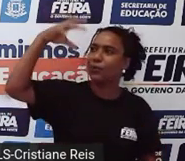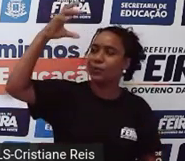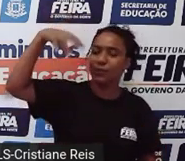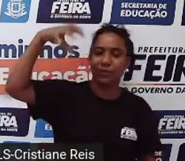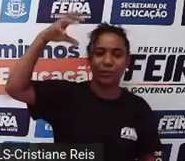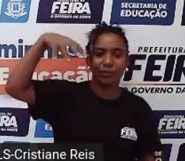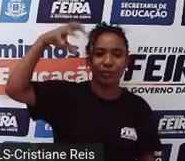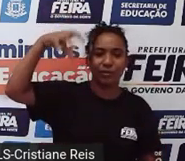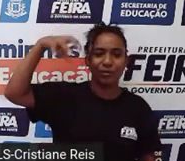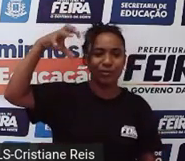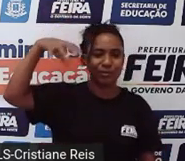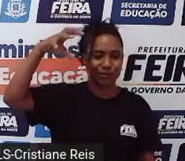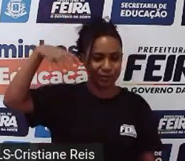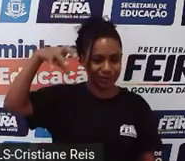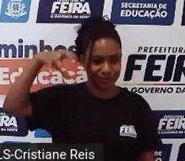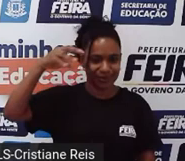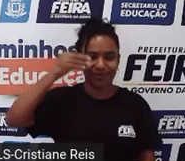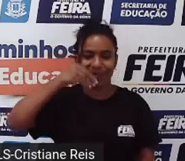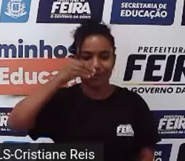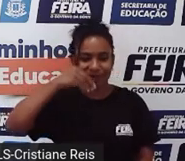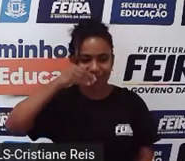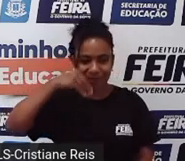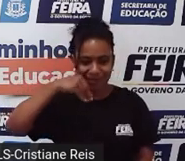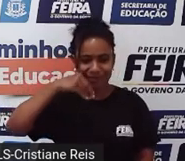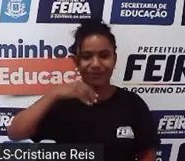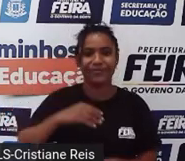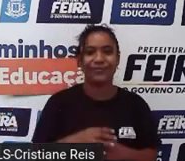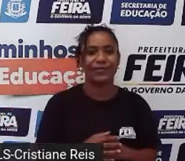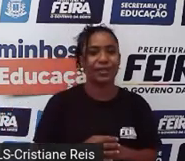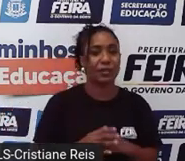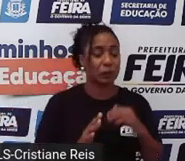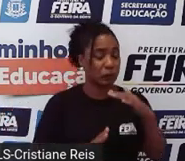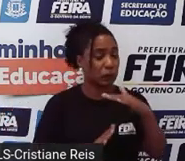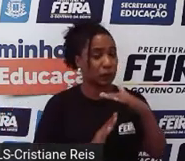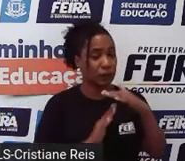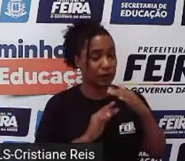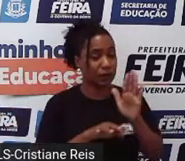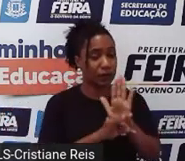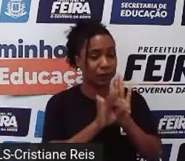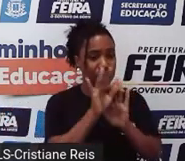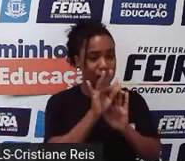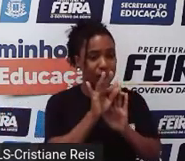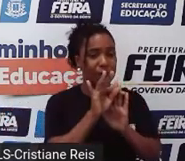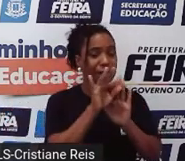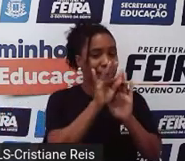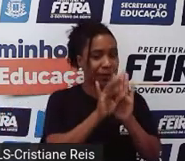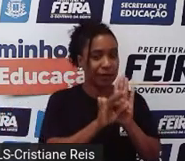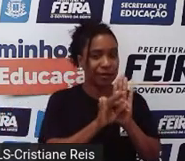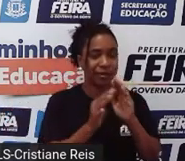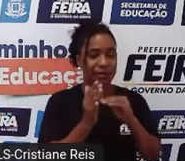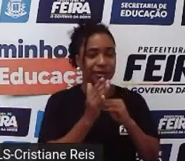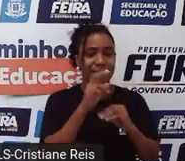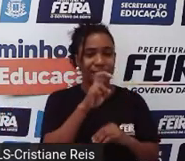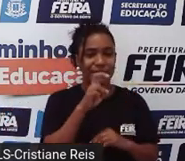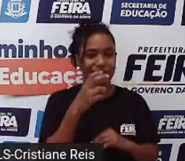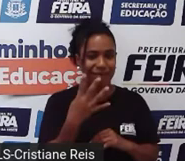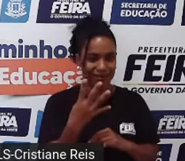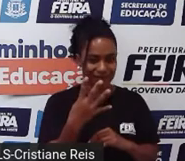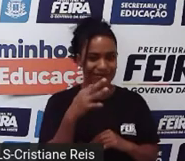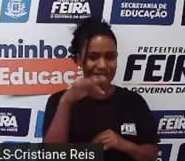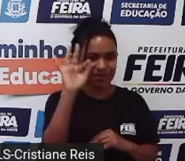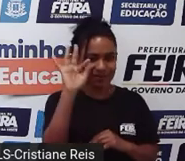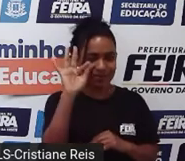Temperatura mínima, 54 degrees Fahrenheit. Temperatura máxima, 69